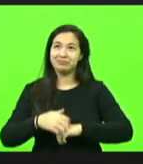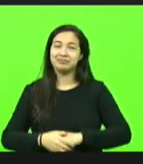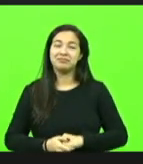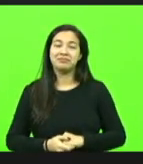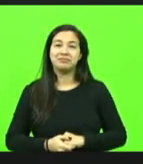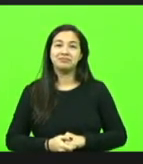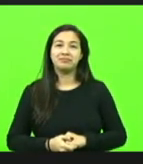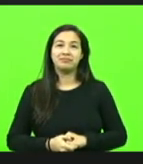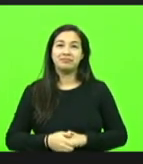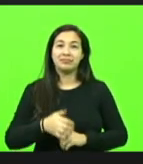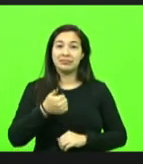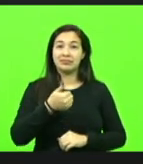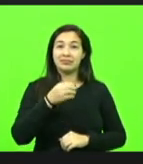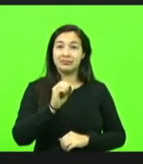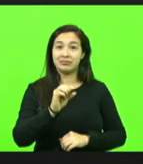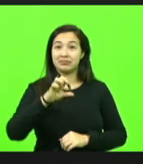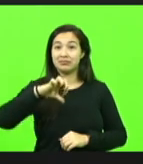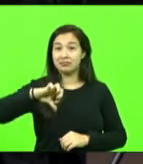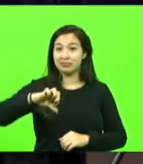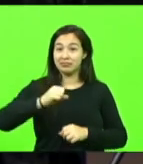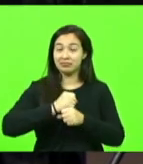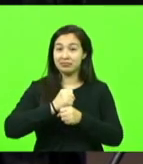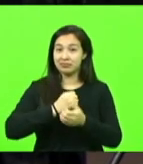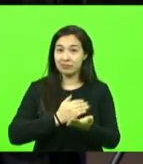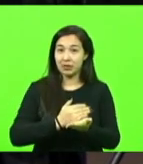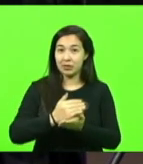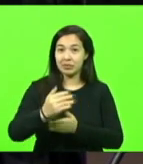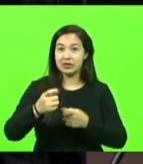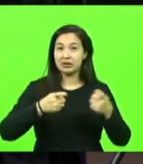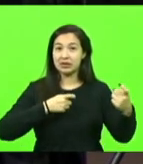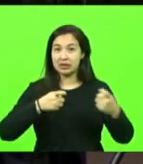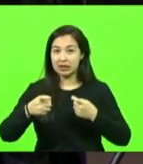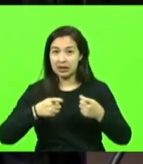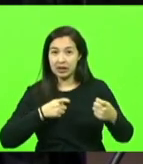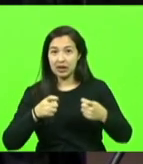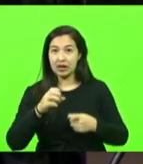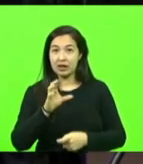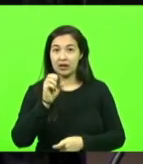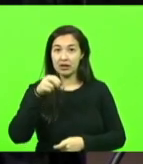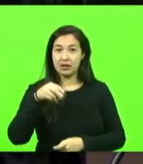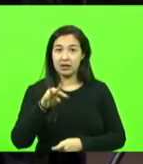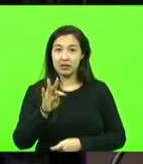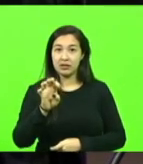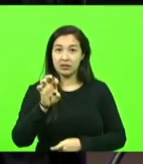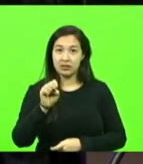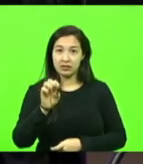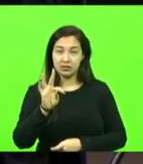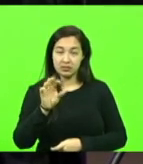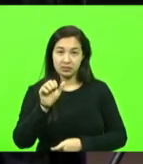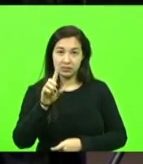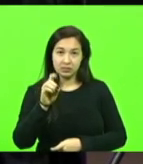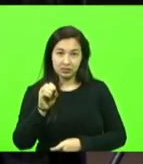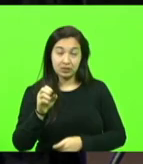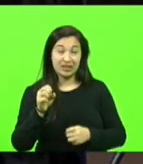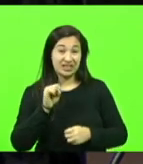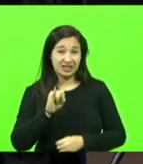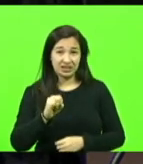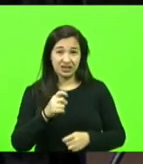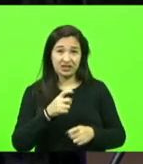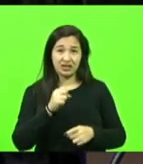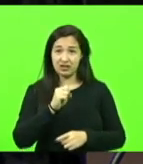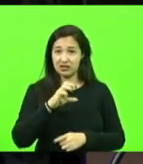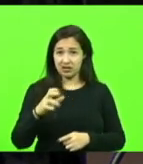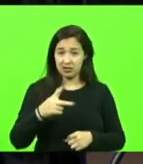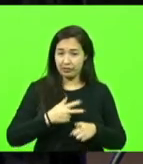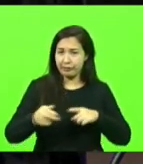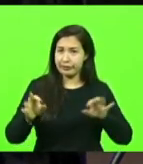sobre os 109 anos do início da Guerra do Contestado, como disseram aqui, se não houvesse essa vitória de Santa Catarina, toda aquela parte ali